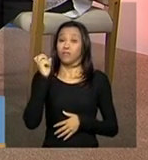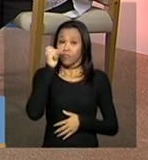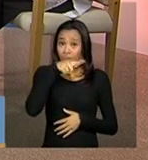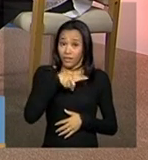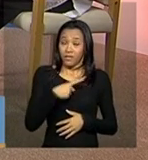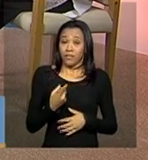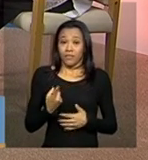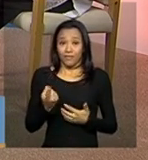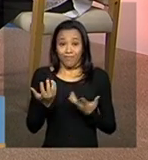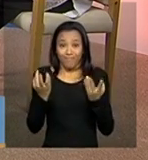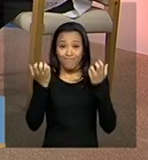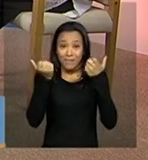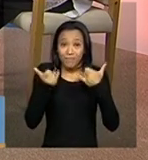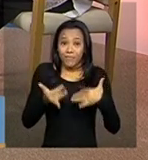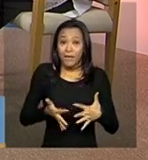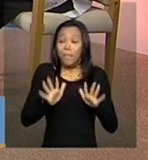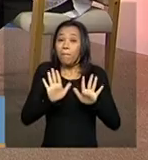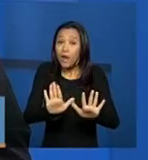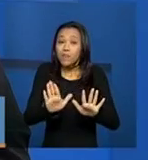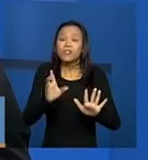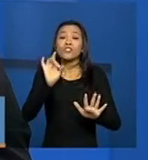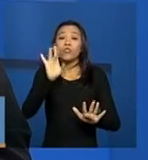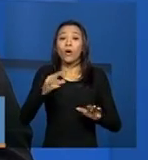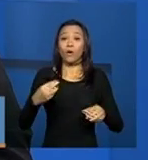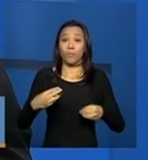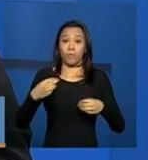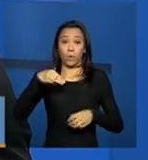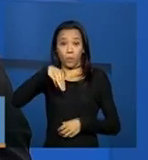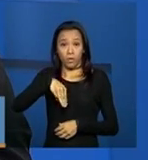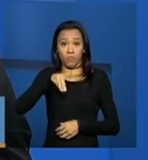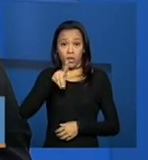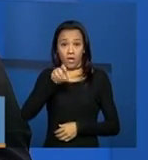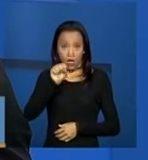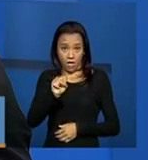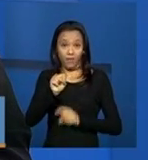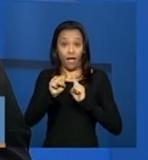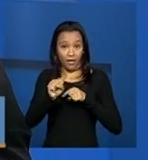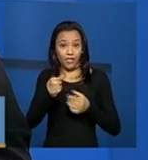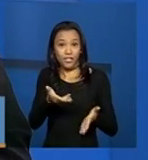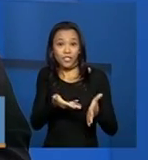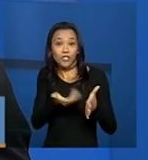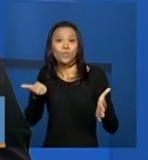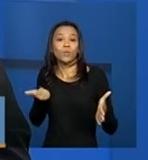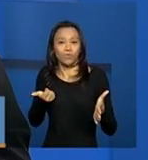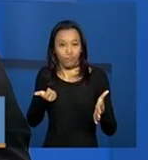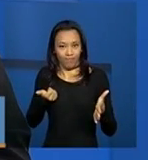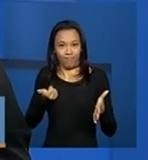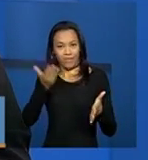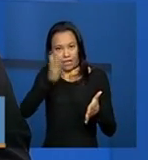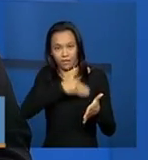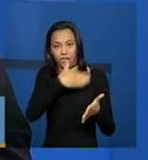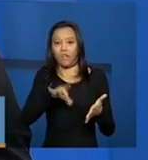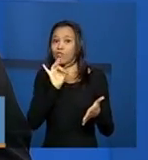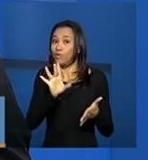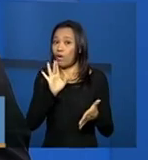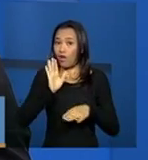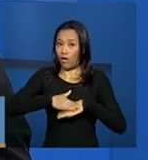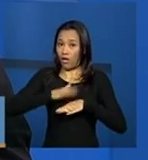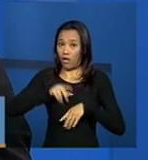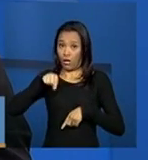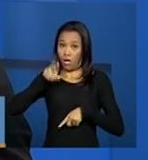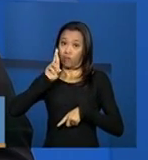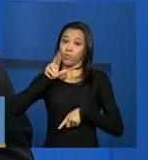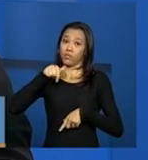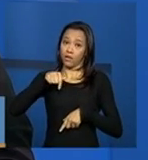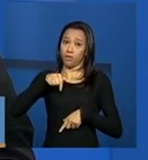Por esse motivo, gente, só o Ministério faz essa exclusão. É necessário encaminhar um e-mail, um ofício, que a